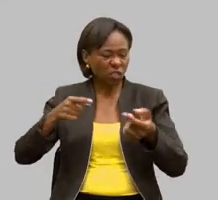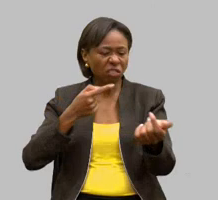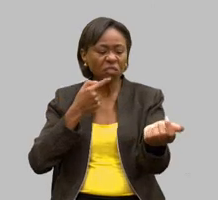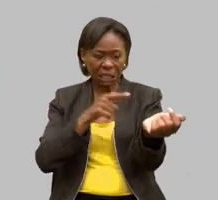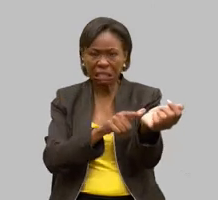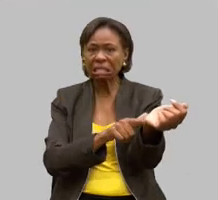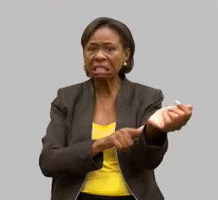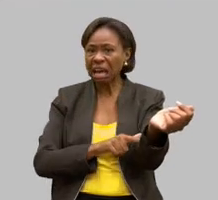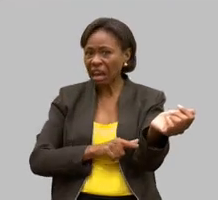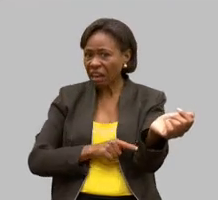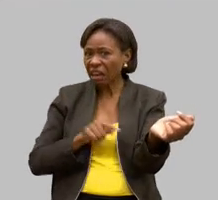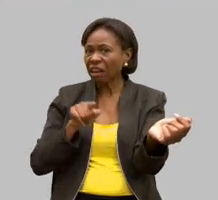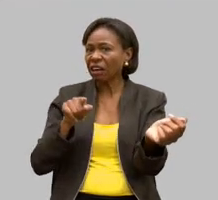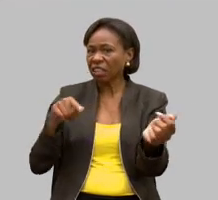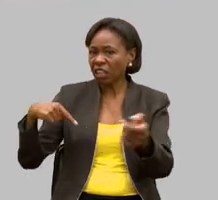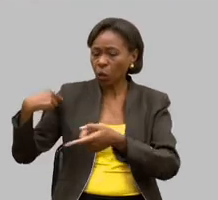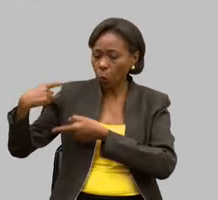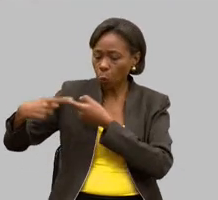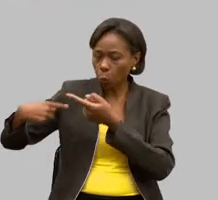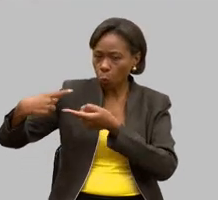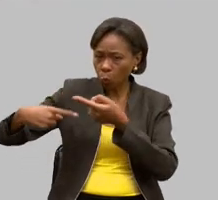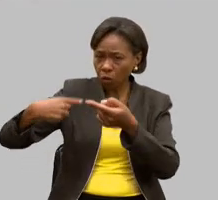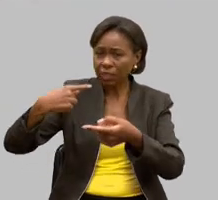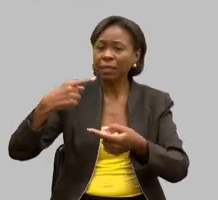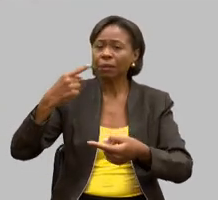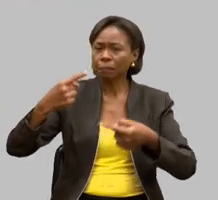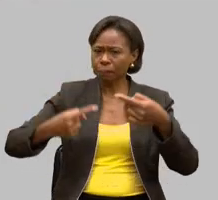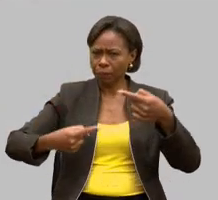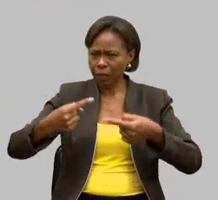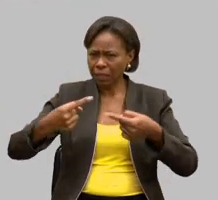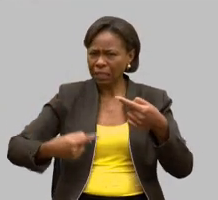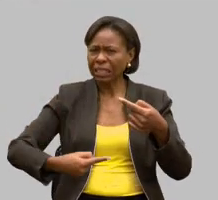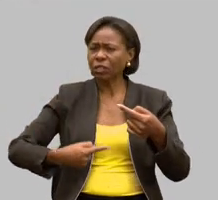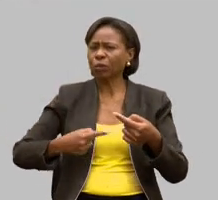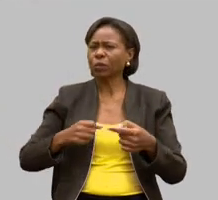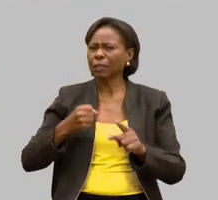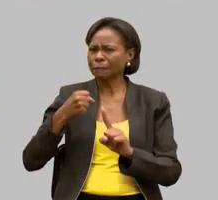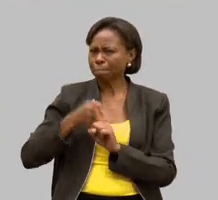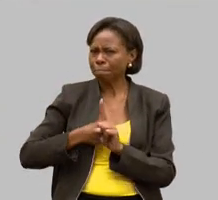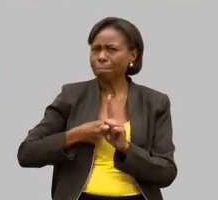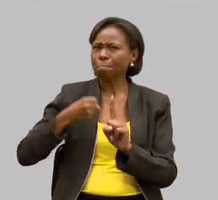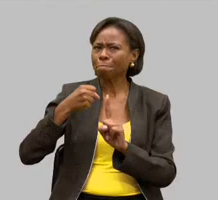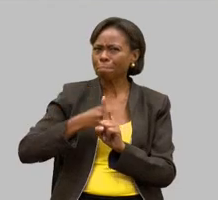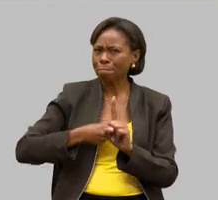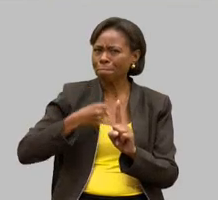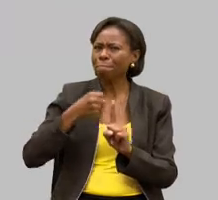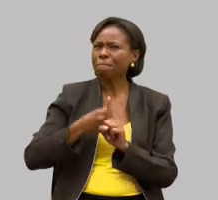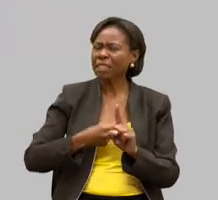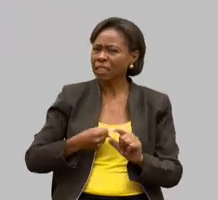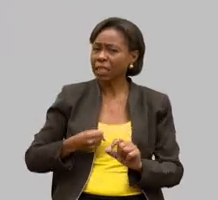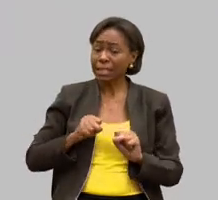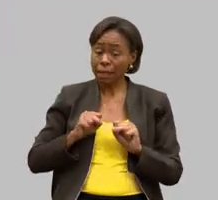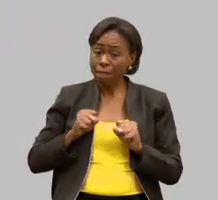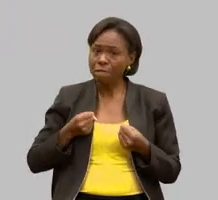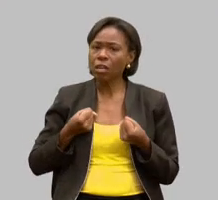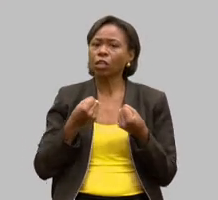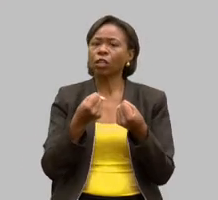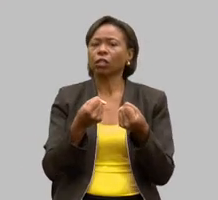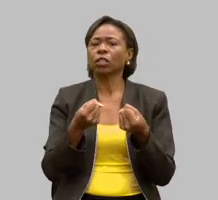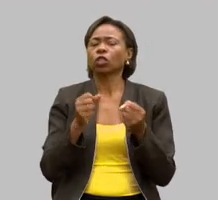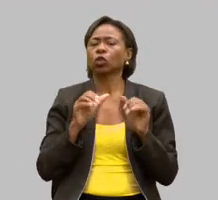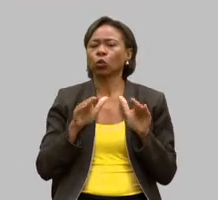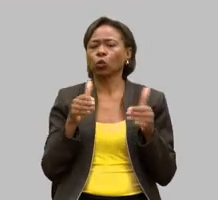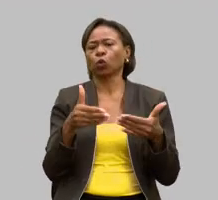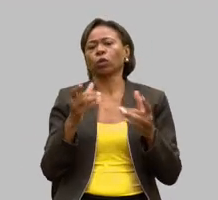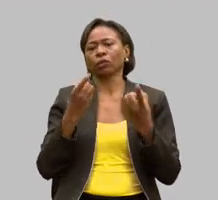político e defende ferrenho isso mesmo e defensor dessa causa hoje quem